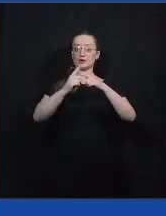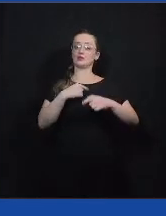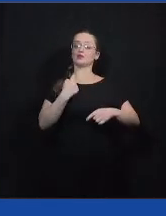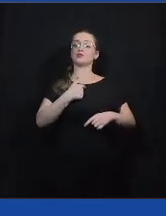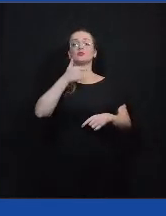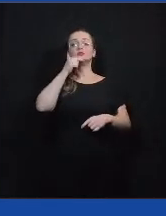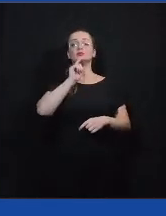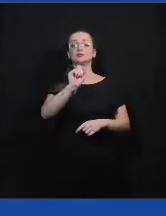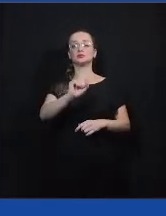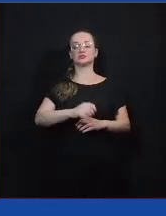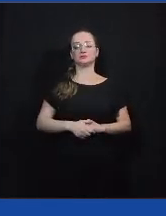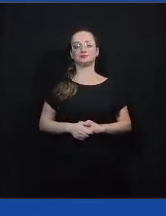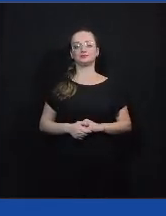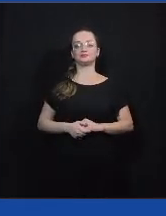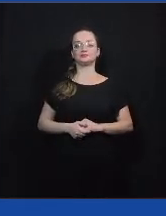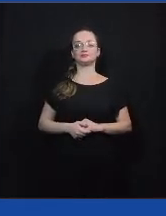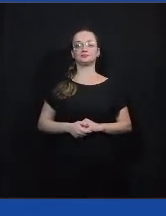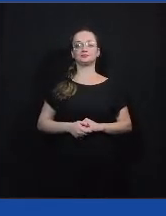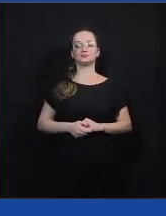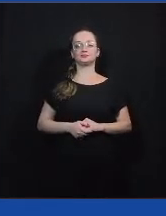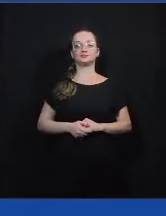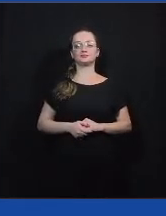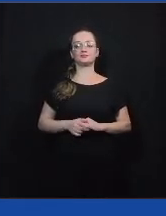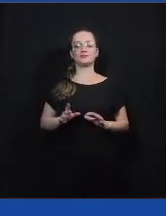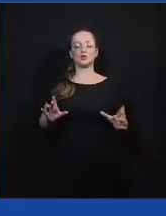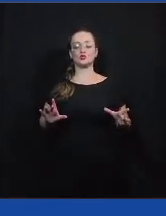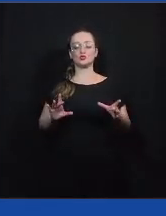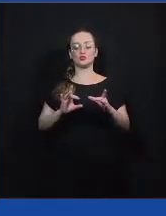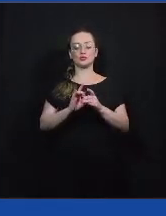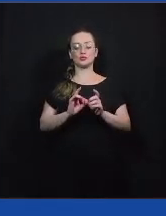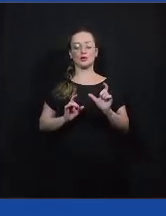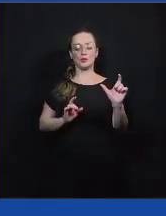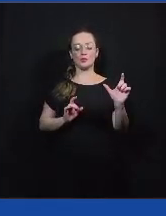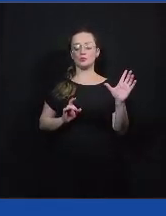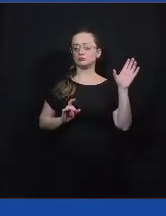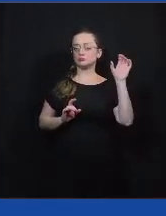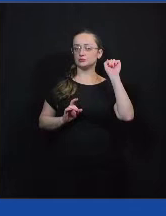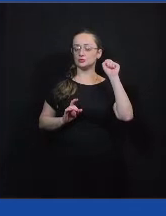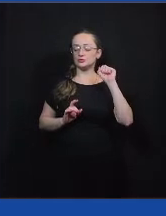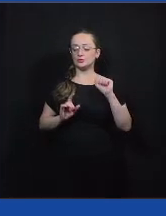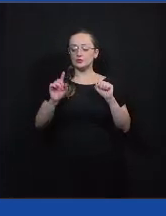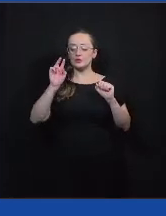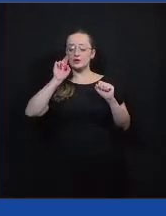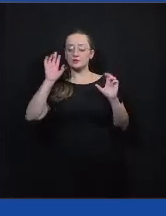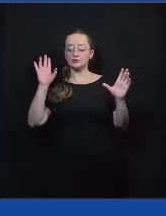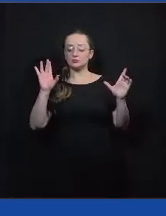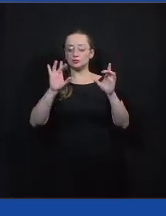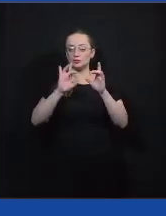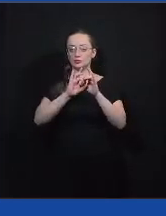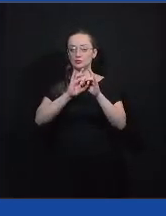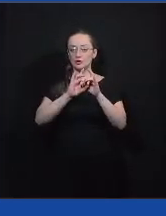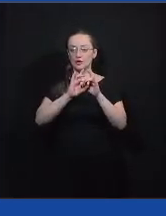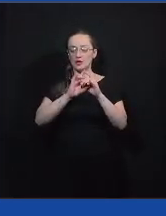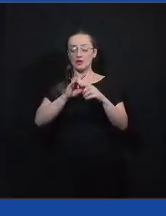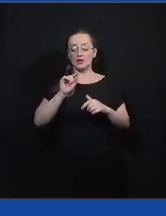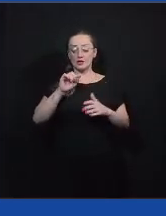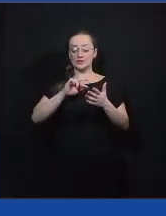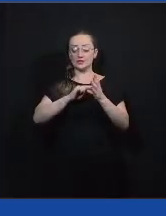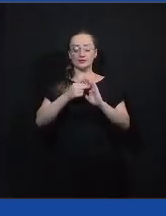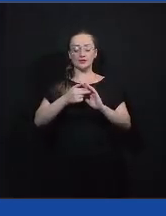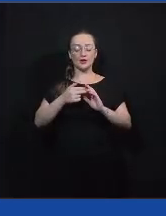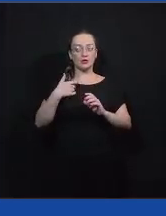juntar com a palavra escuta e escutar o outro sem julgá-lo. Escutar e